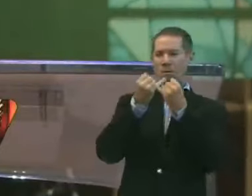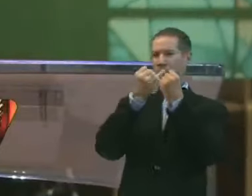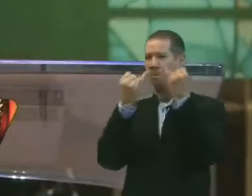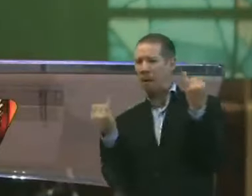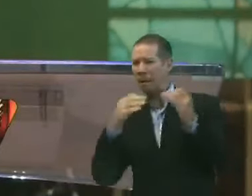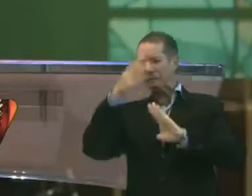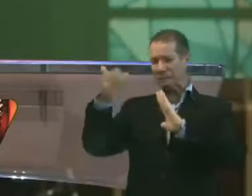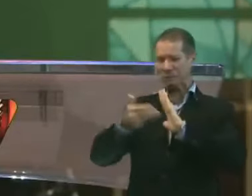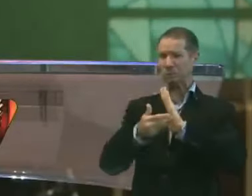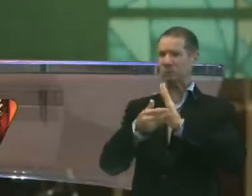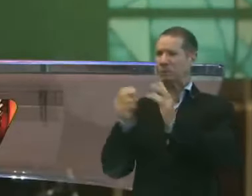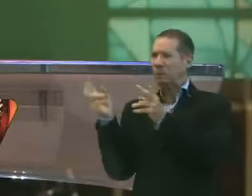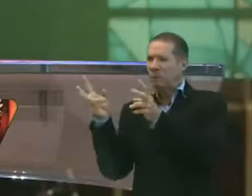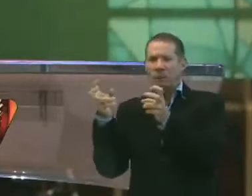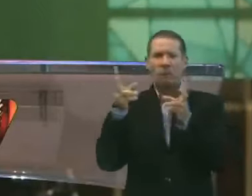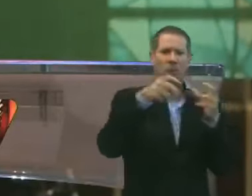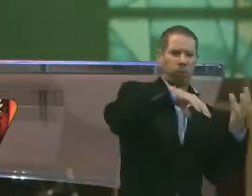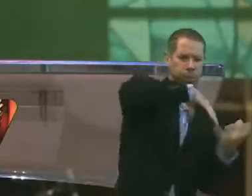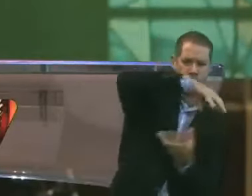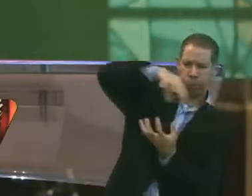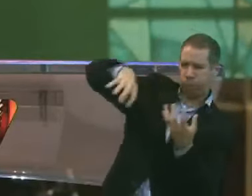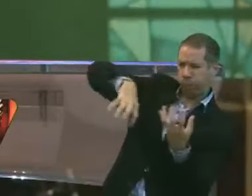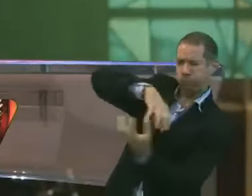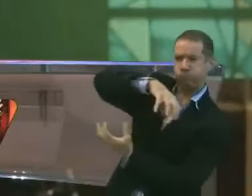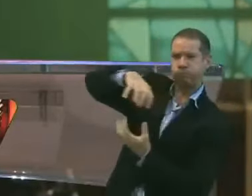tudo que nós vemos é um tremendo caos?